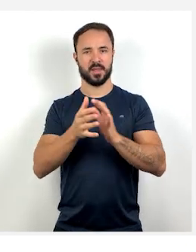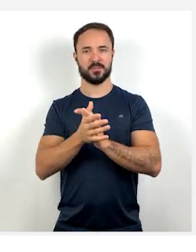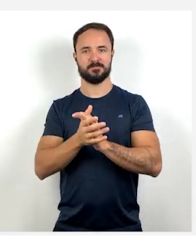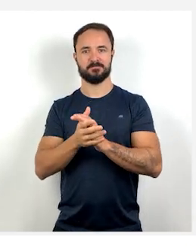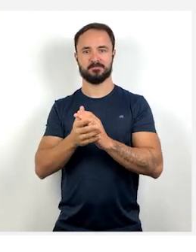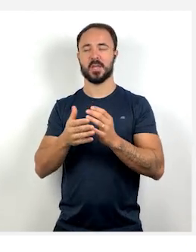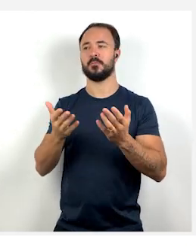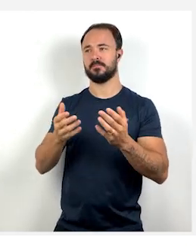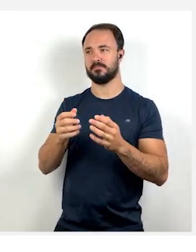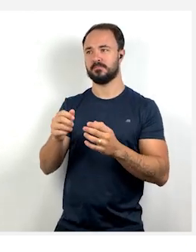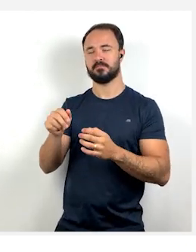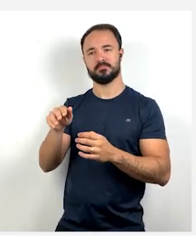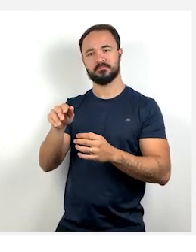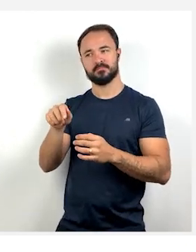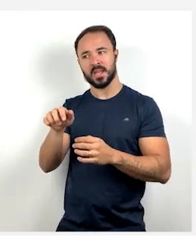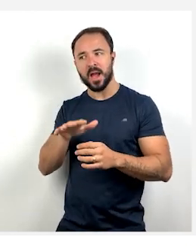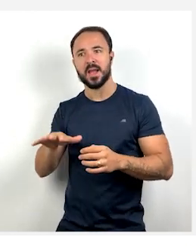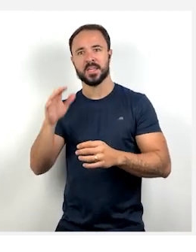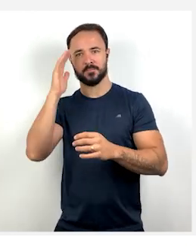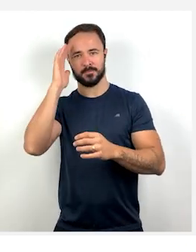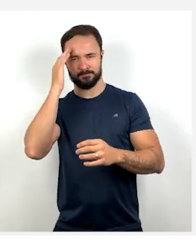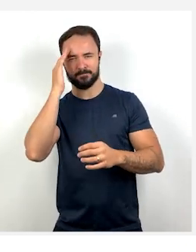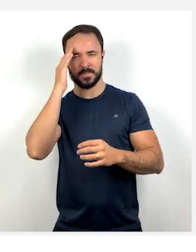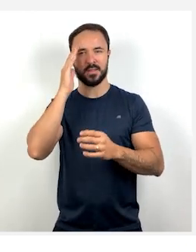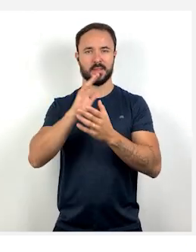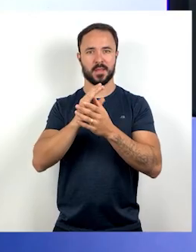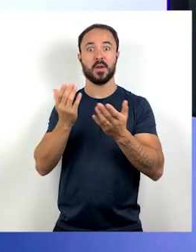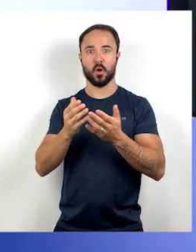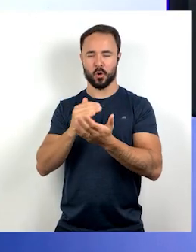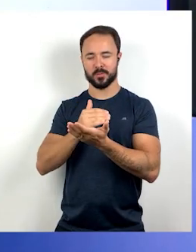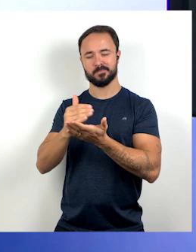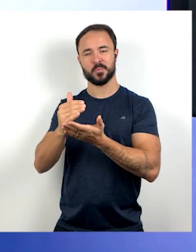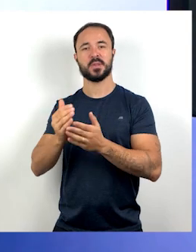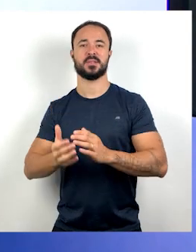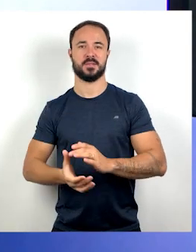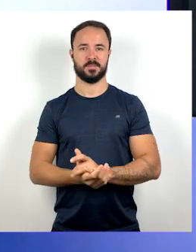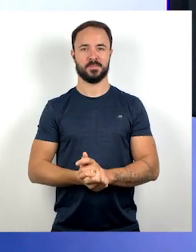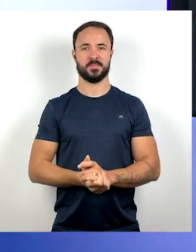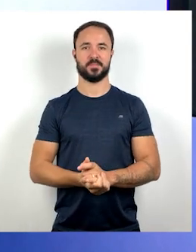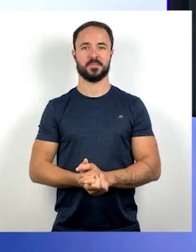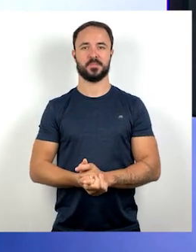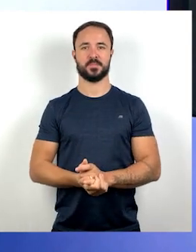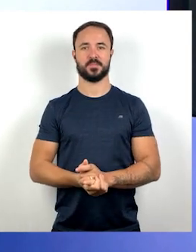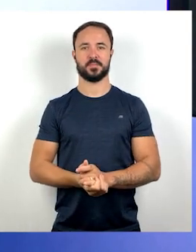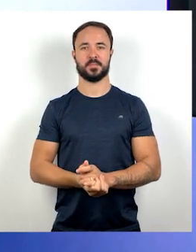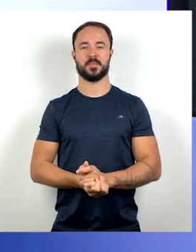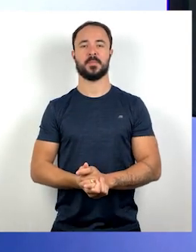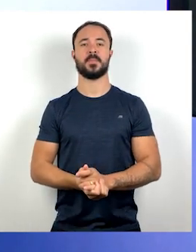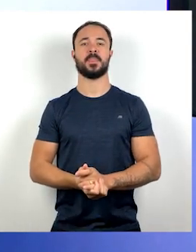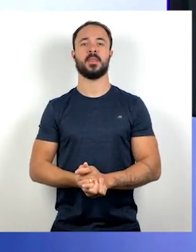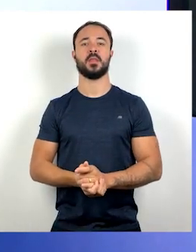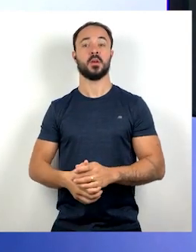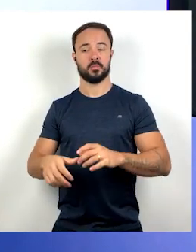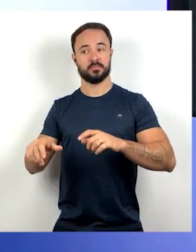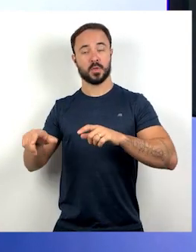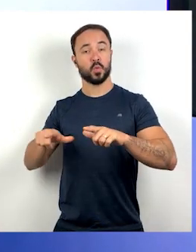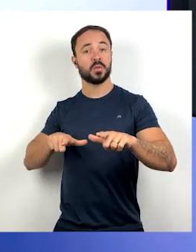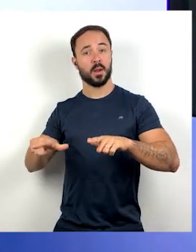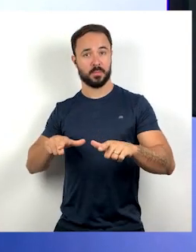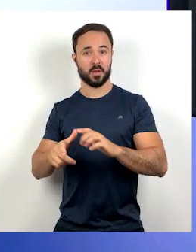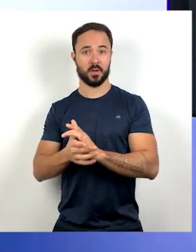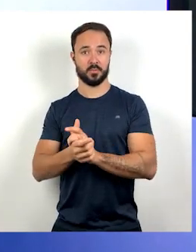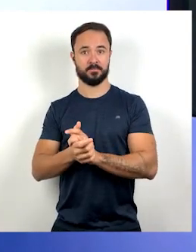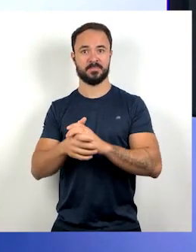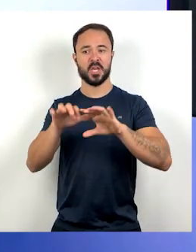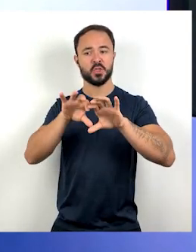para que a gente possa iniciar a nossa aula de hoje. O trabalho, ele também é dividido em três setores da